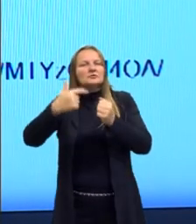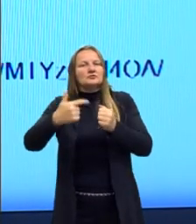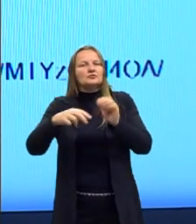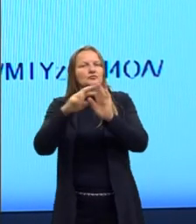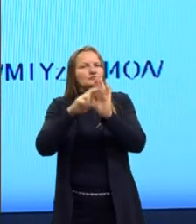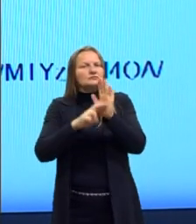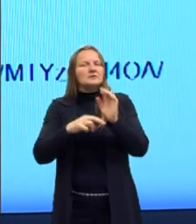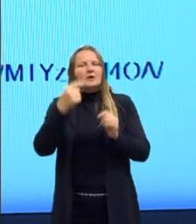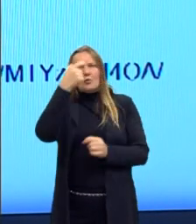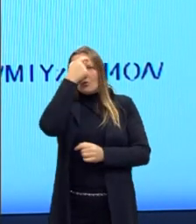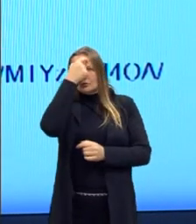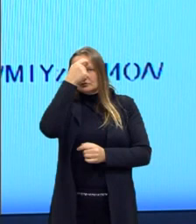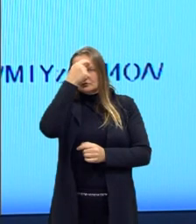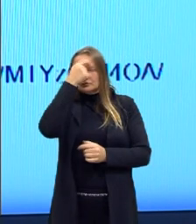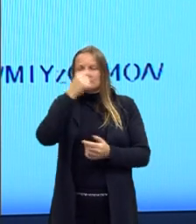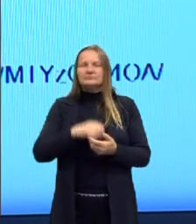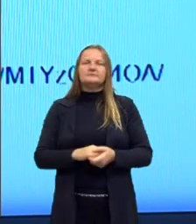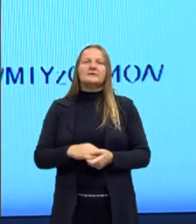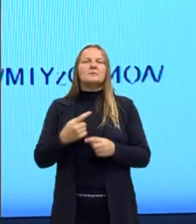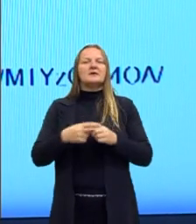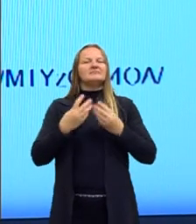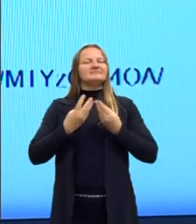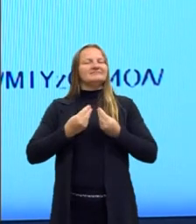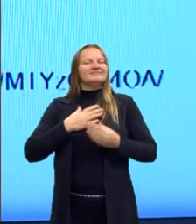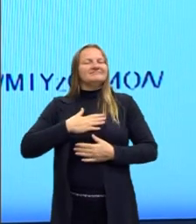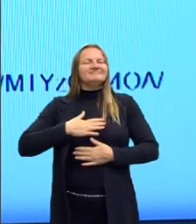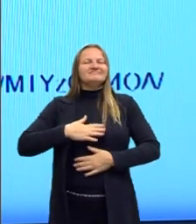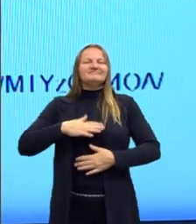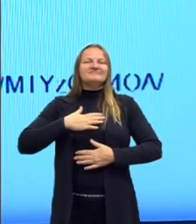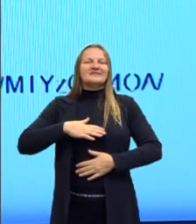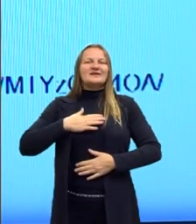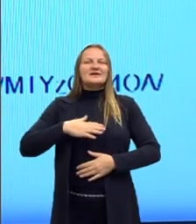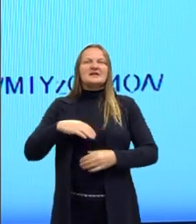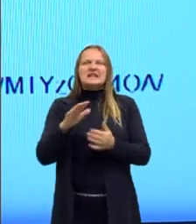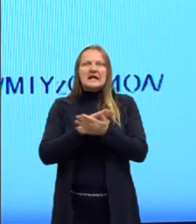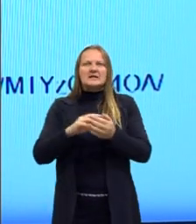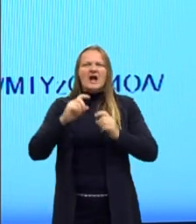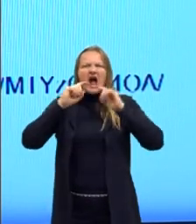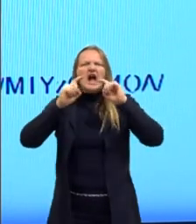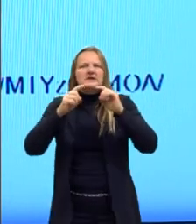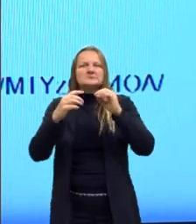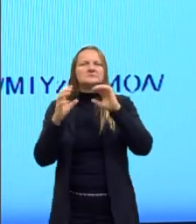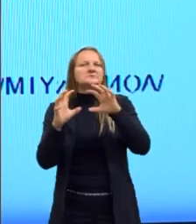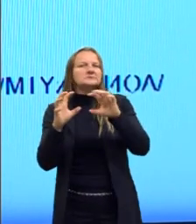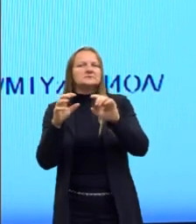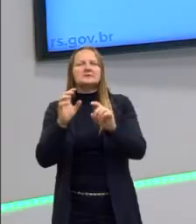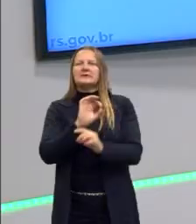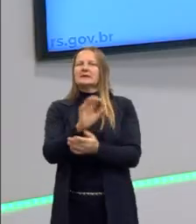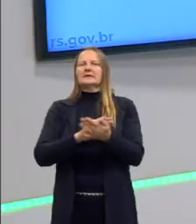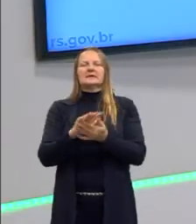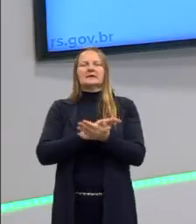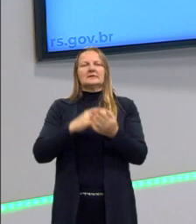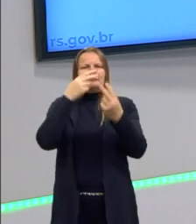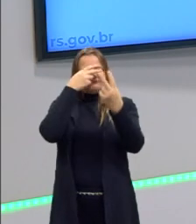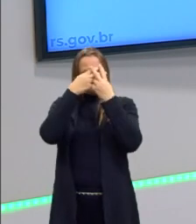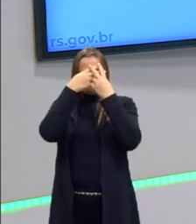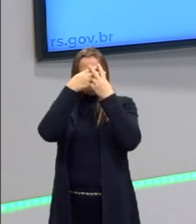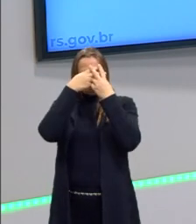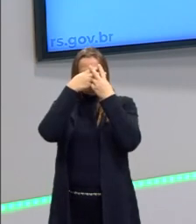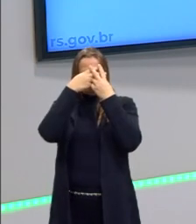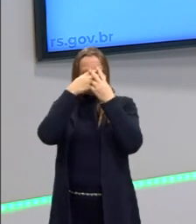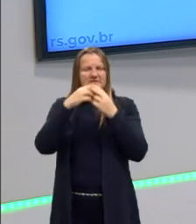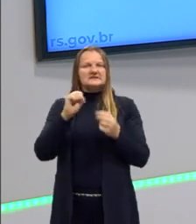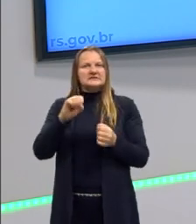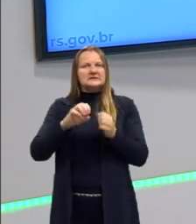consciência, ter pessoas dóceis que não fossem rebeldes. As pessoas que fossem rebeldes iriam para o sistema prisional